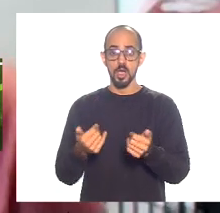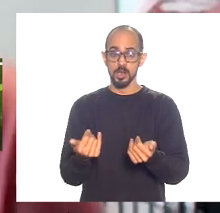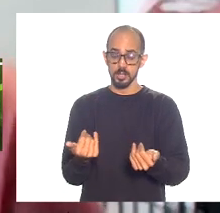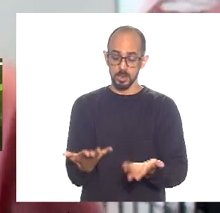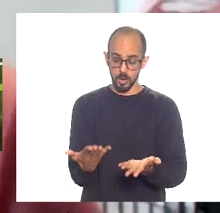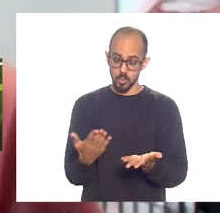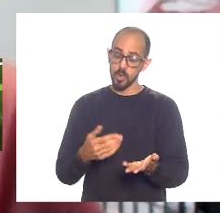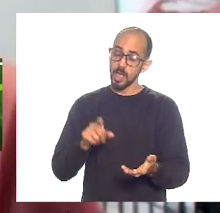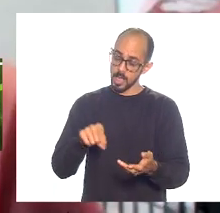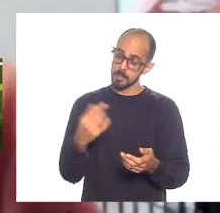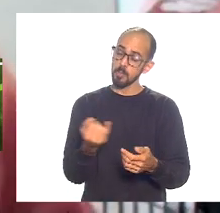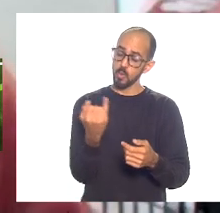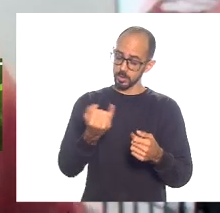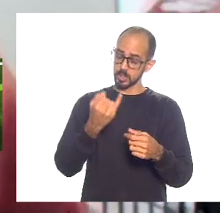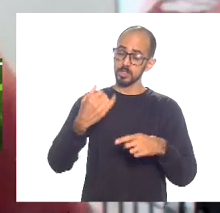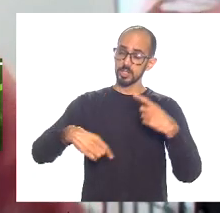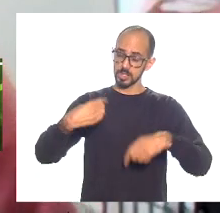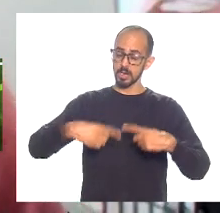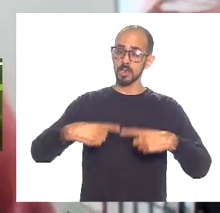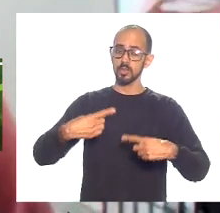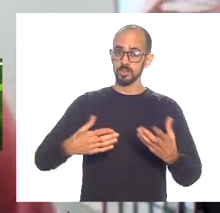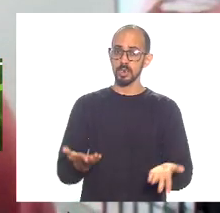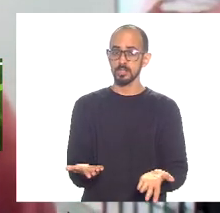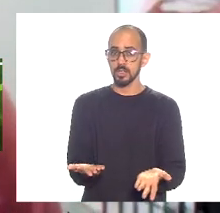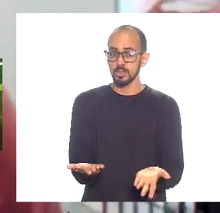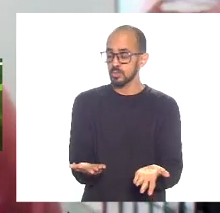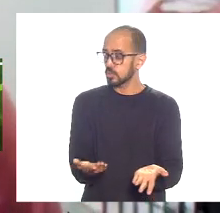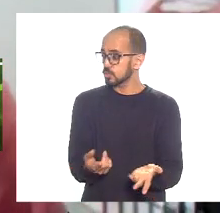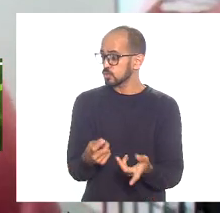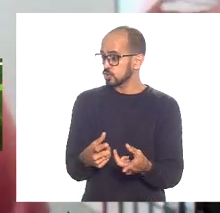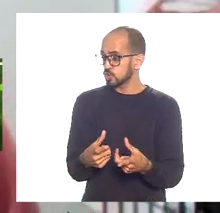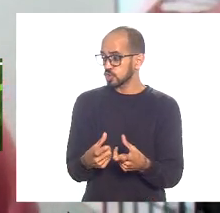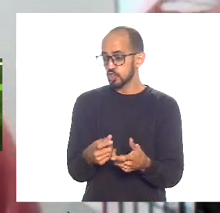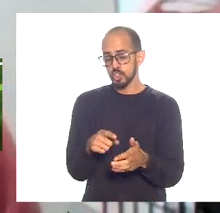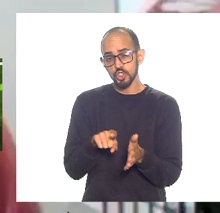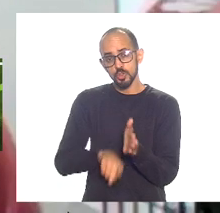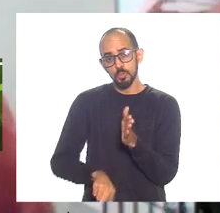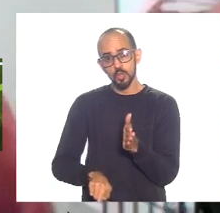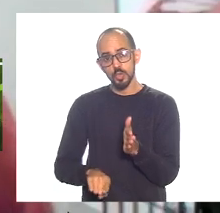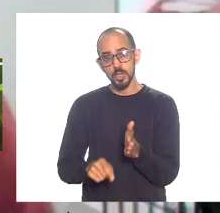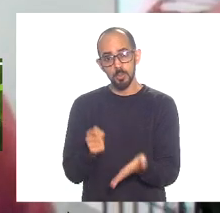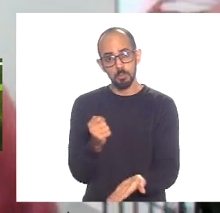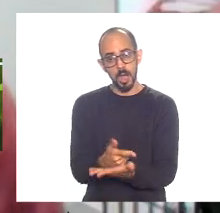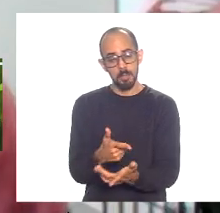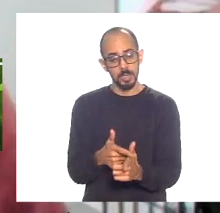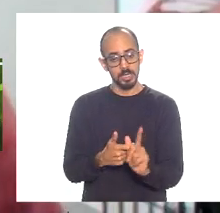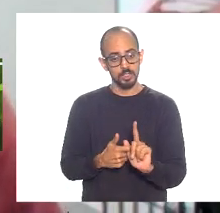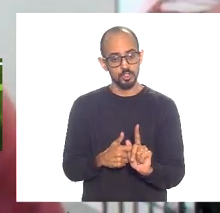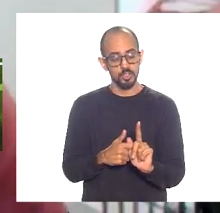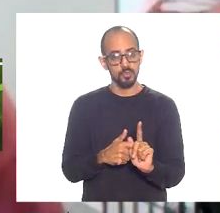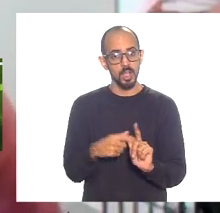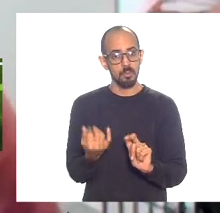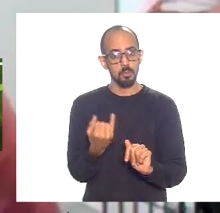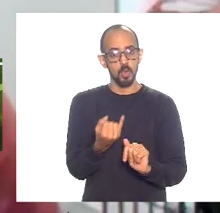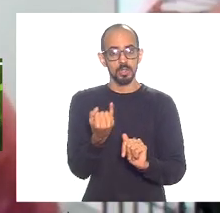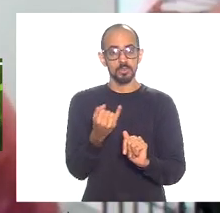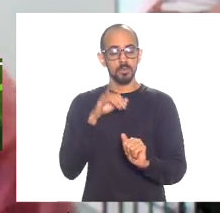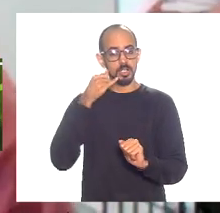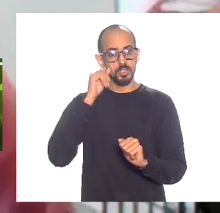negociação é fundamental diluir o pagamento da dívida é muito importante para que a gente não tenha uma nova quebra